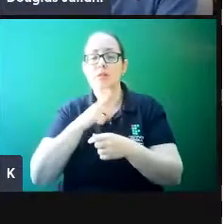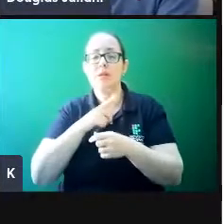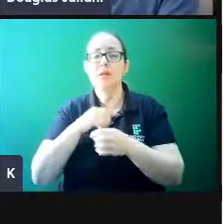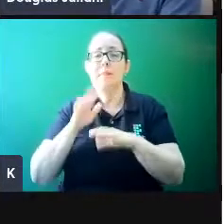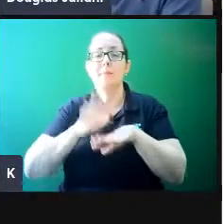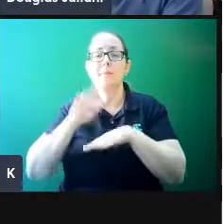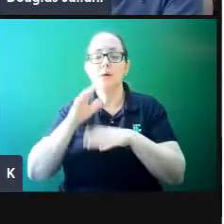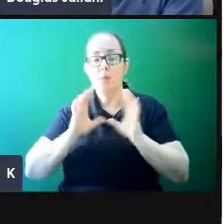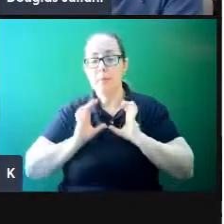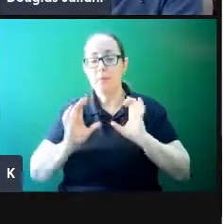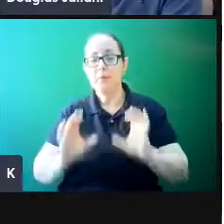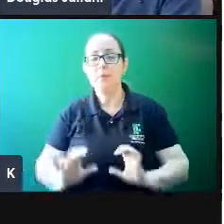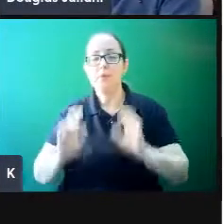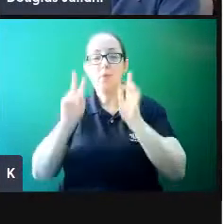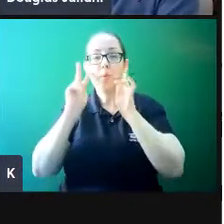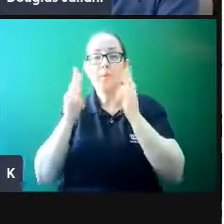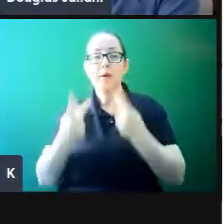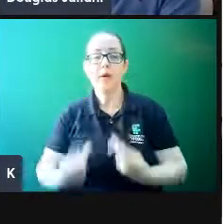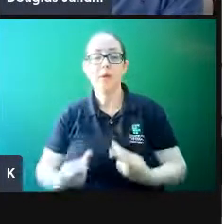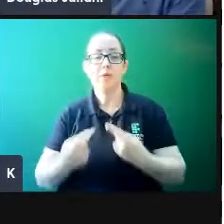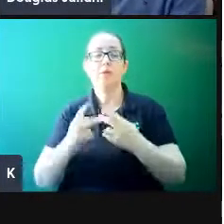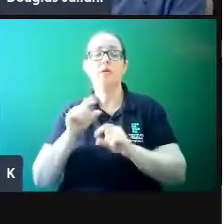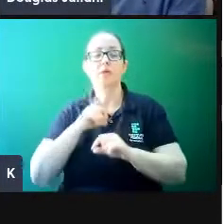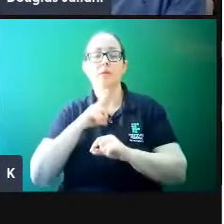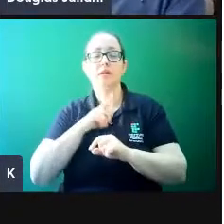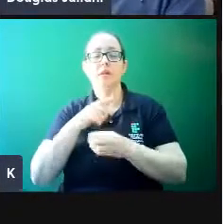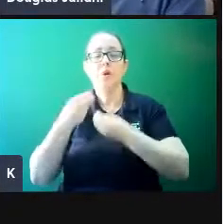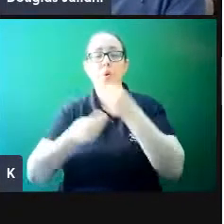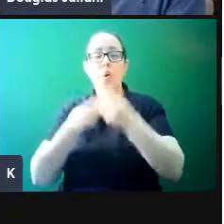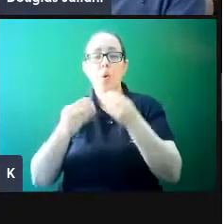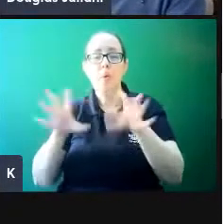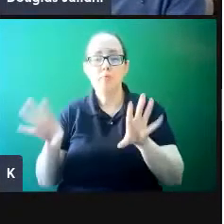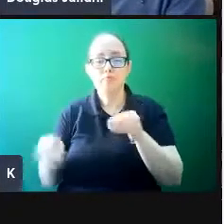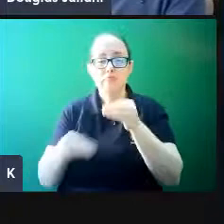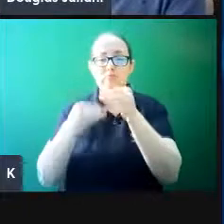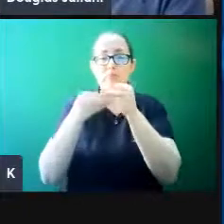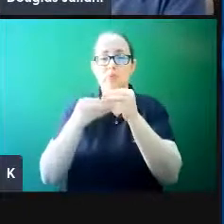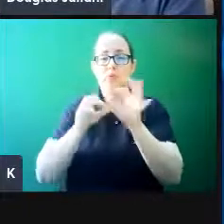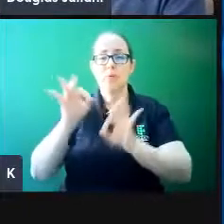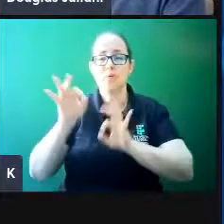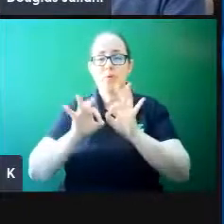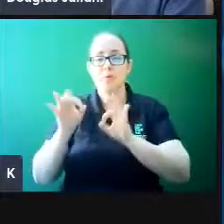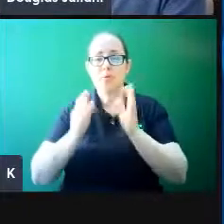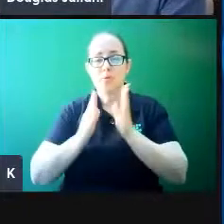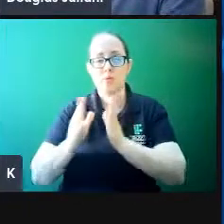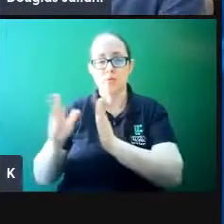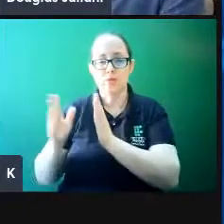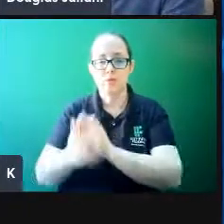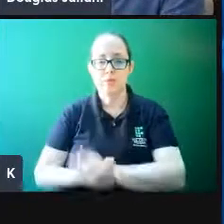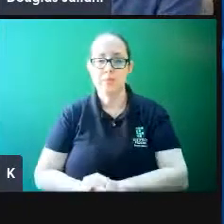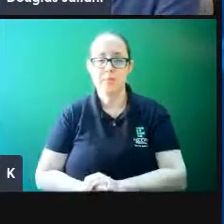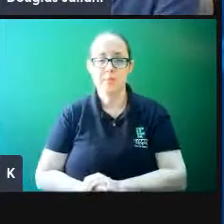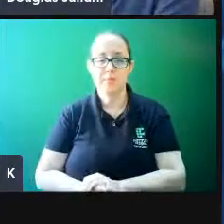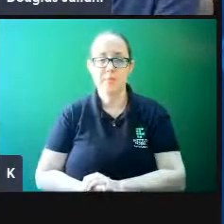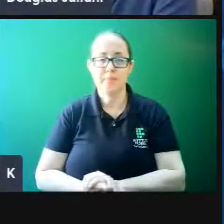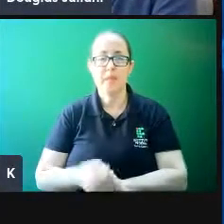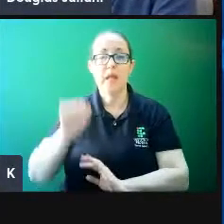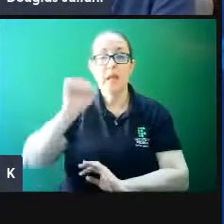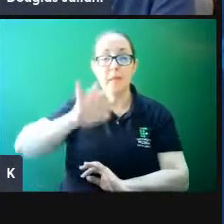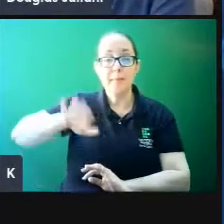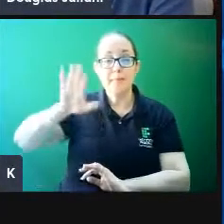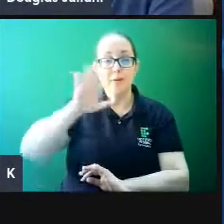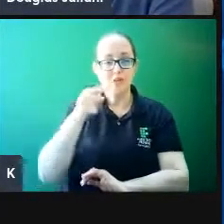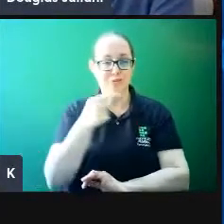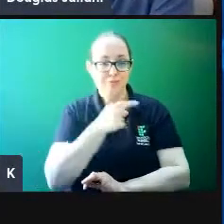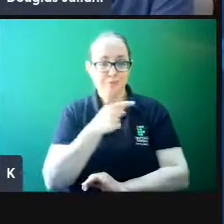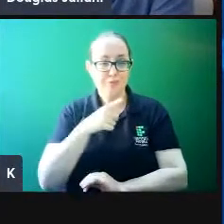humano para somar esses outros elementos do comportamento organizacional. E aí essa imagem é só para resumir